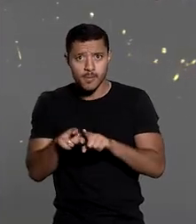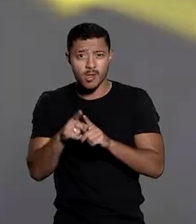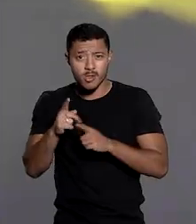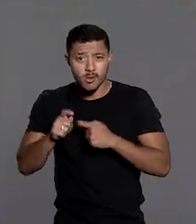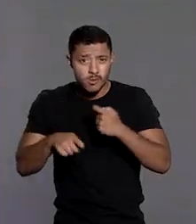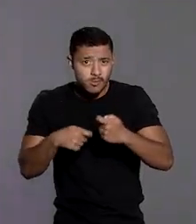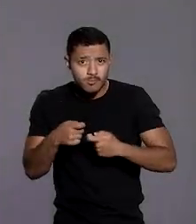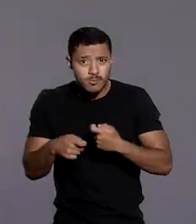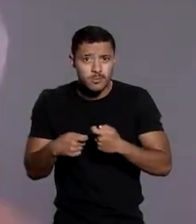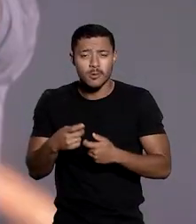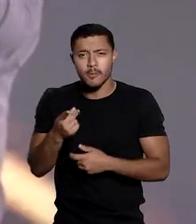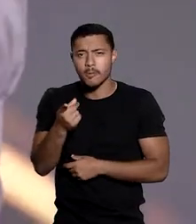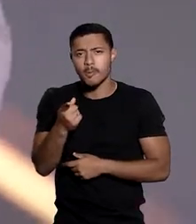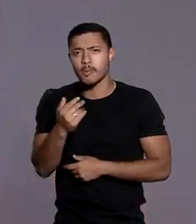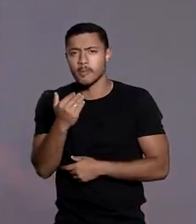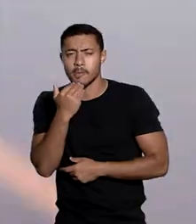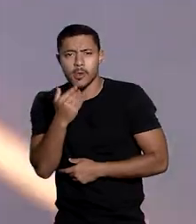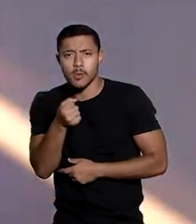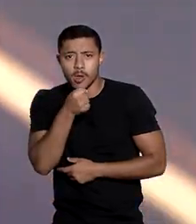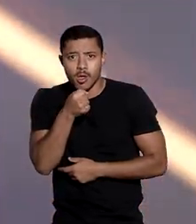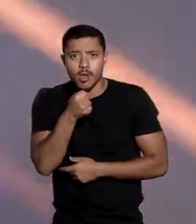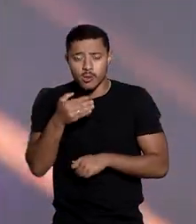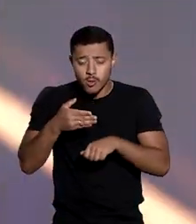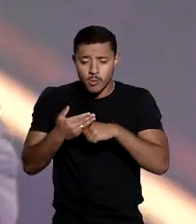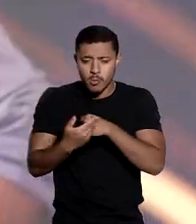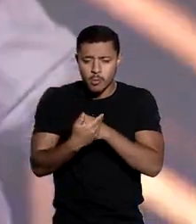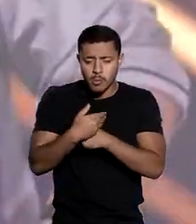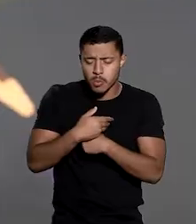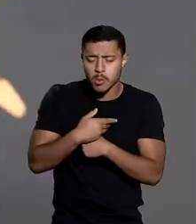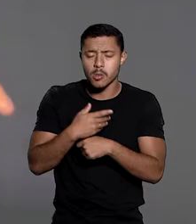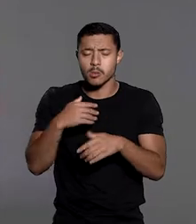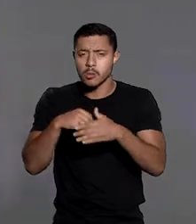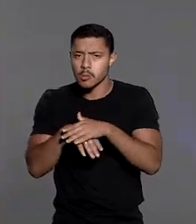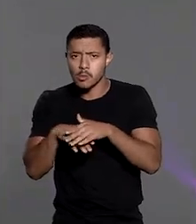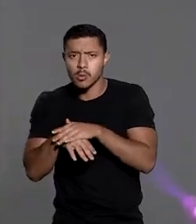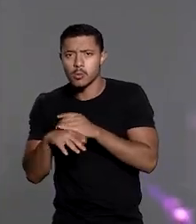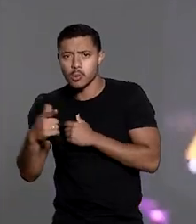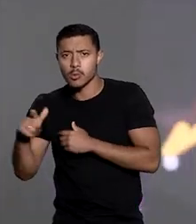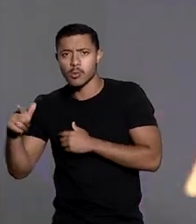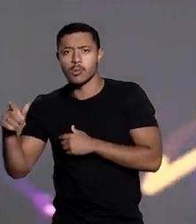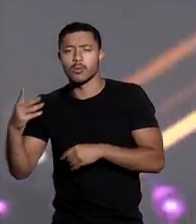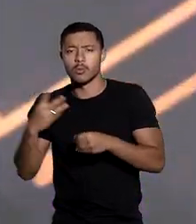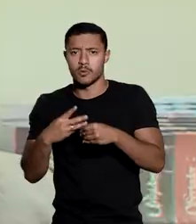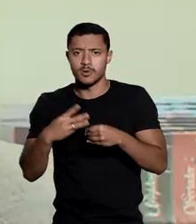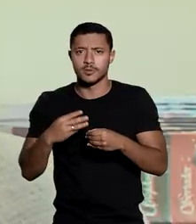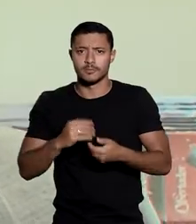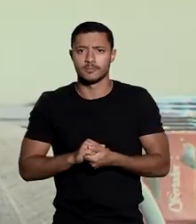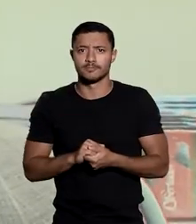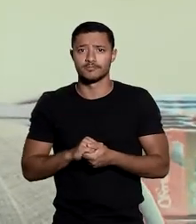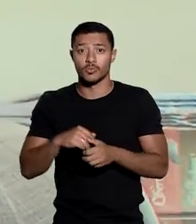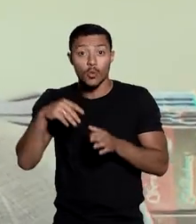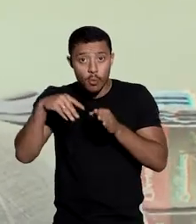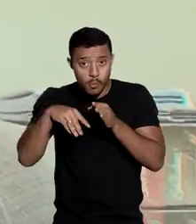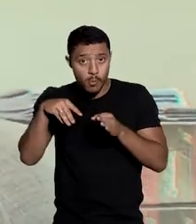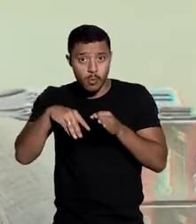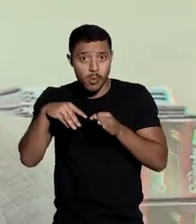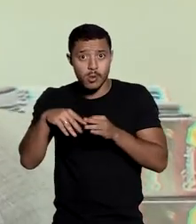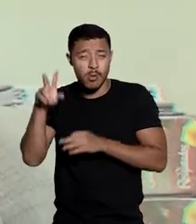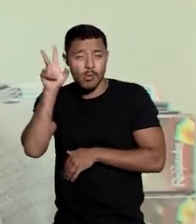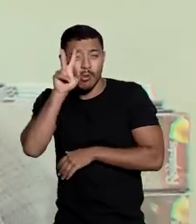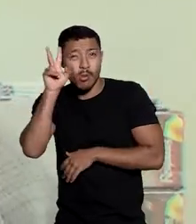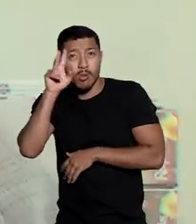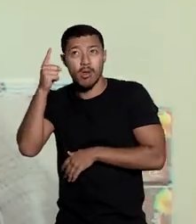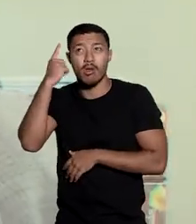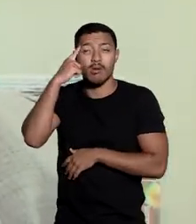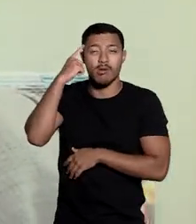valores cobrados pelos artistas estão dentro da média praticada em outros municípios. O ministro Humberto Martins lembrou